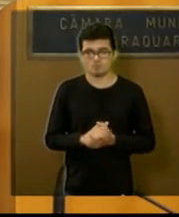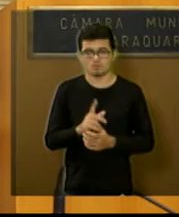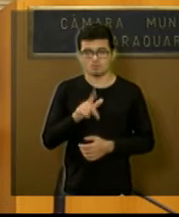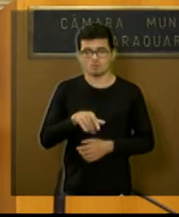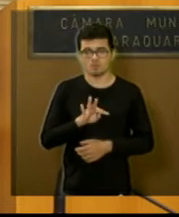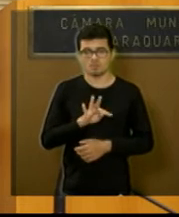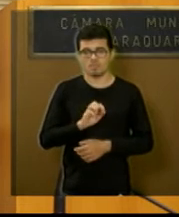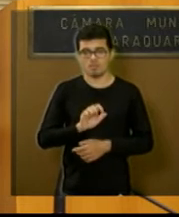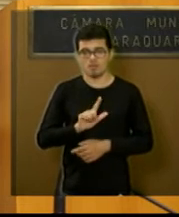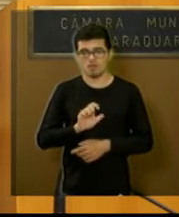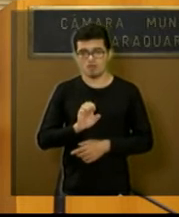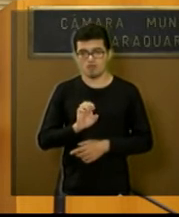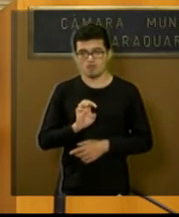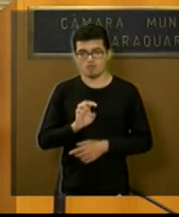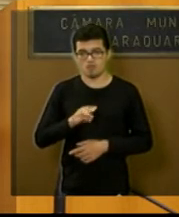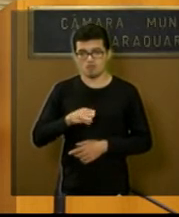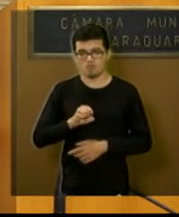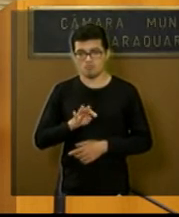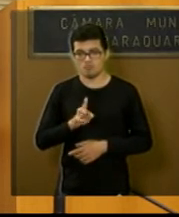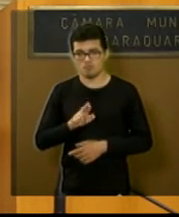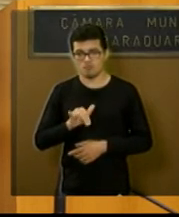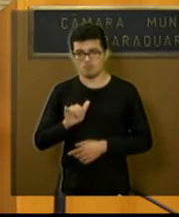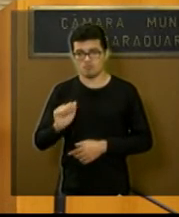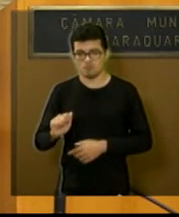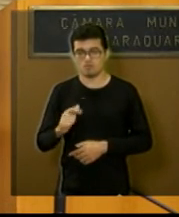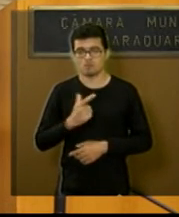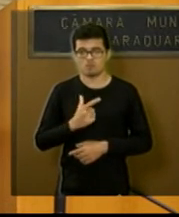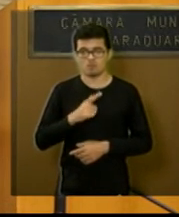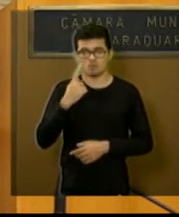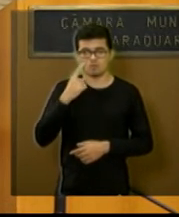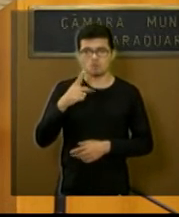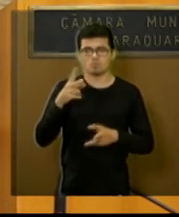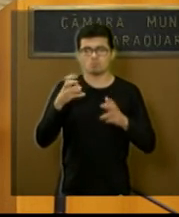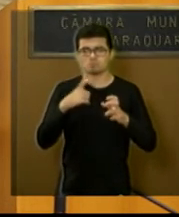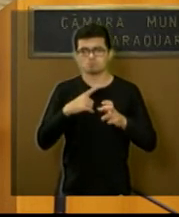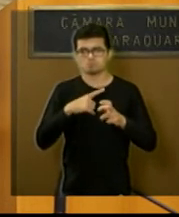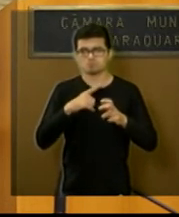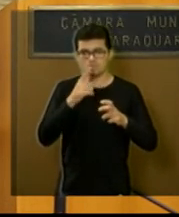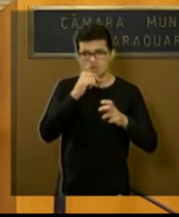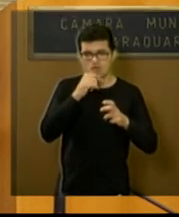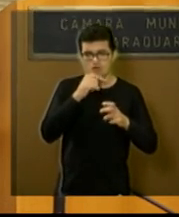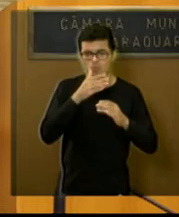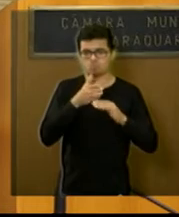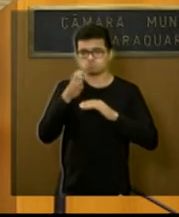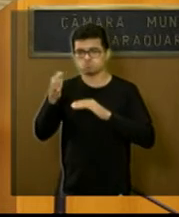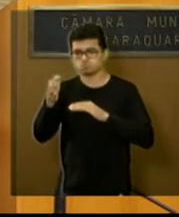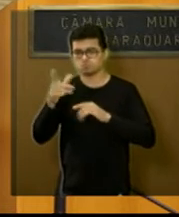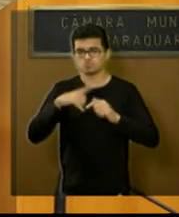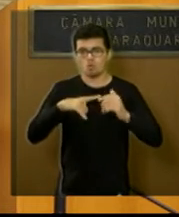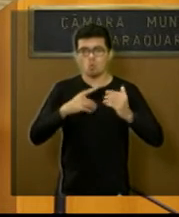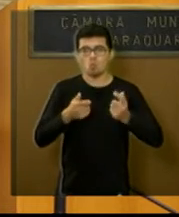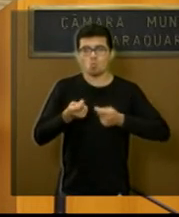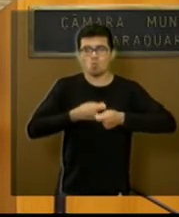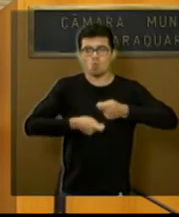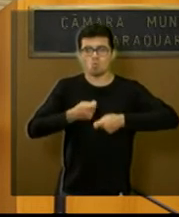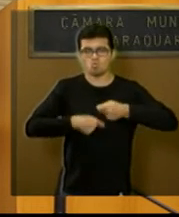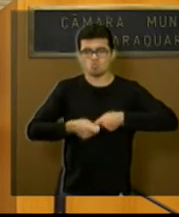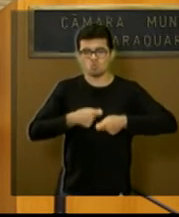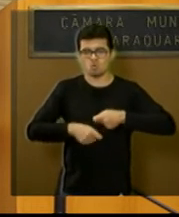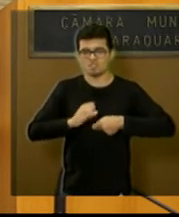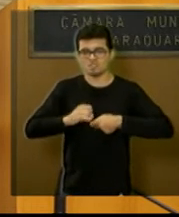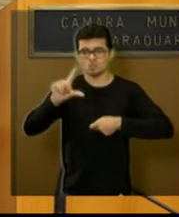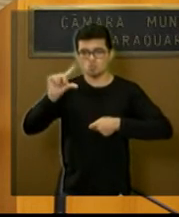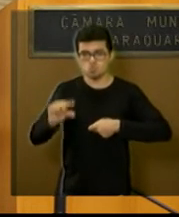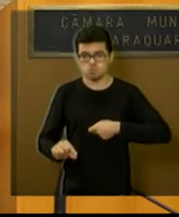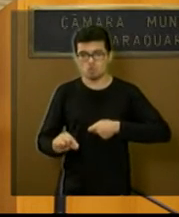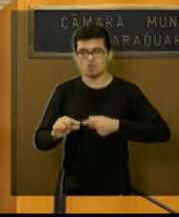telemetria então pelo reservatório nível de reservatório quanto está chegando de água está saindo de água X está chegando aqui quanto está chegando de água aqui então se diminuiu